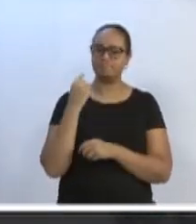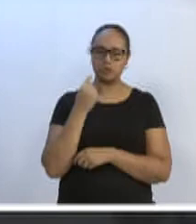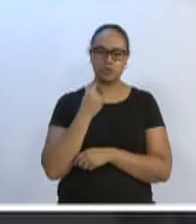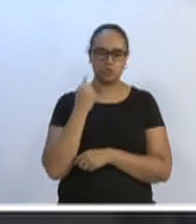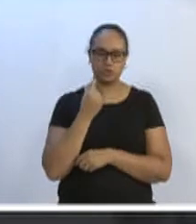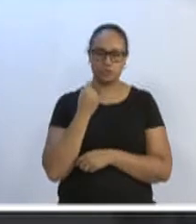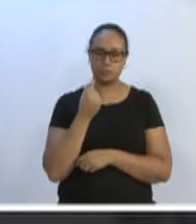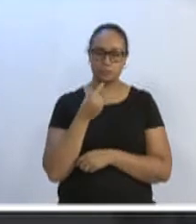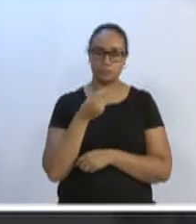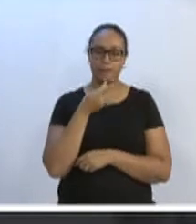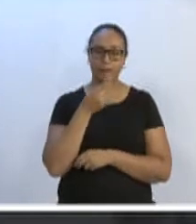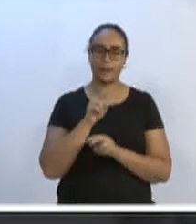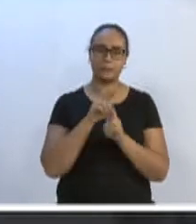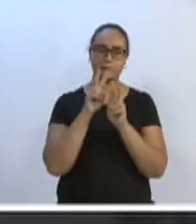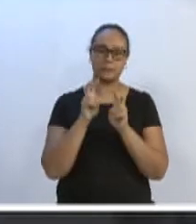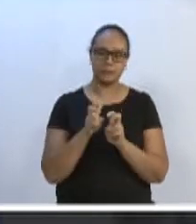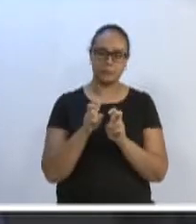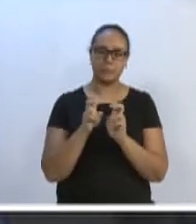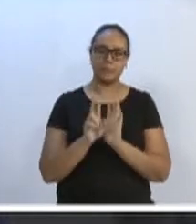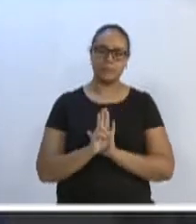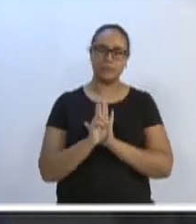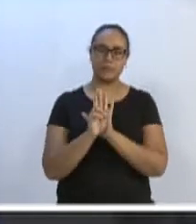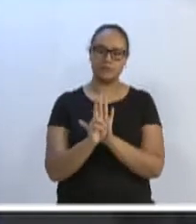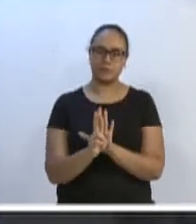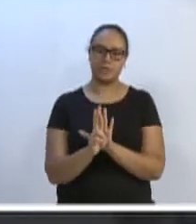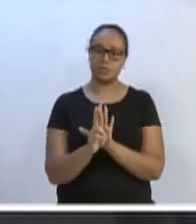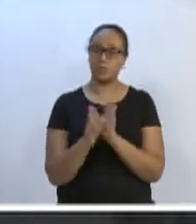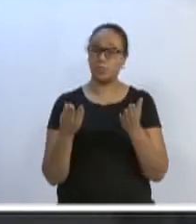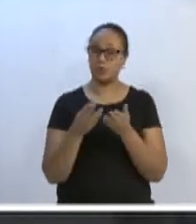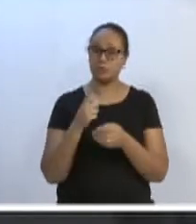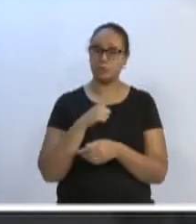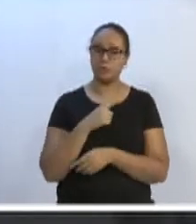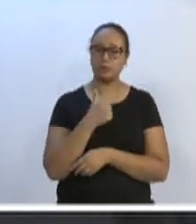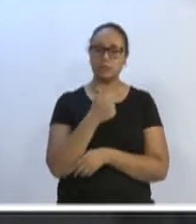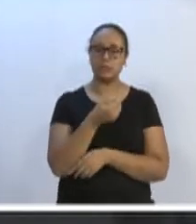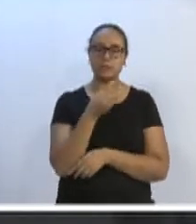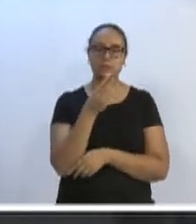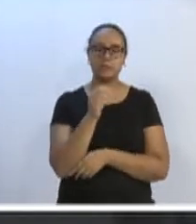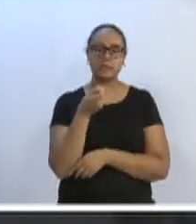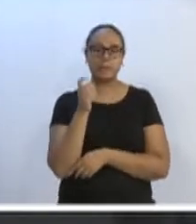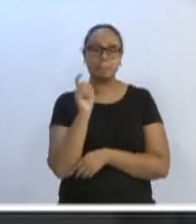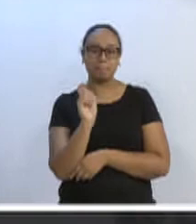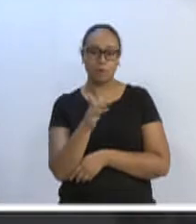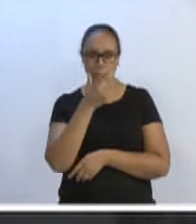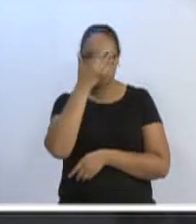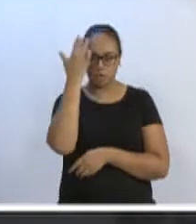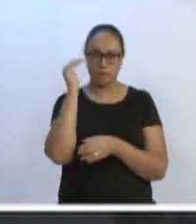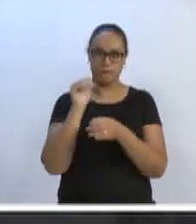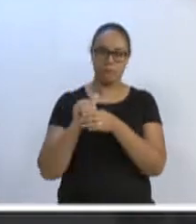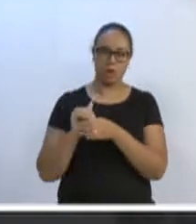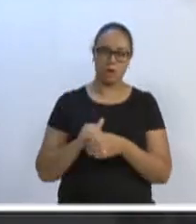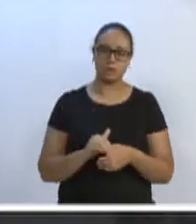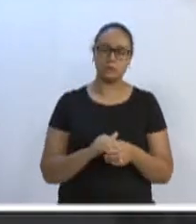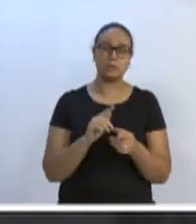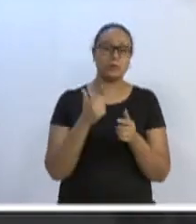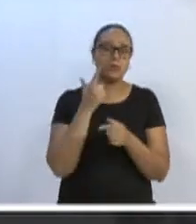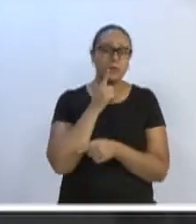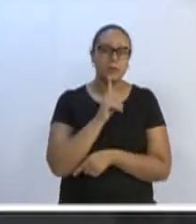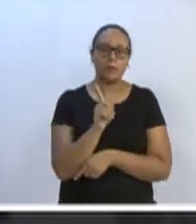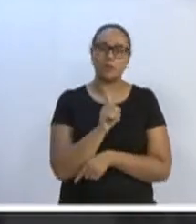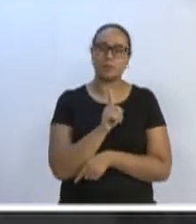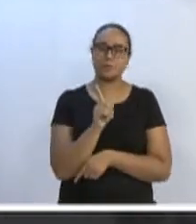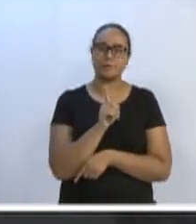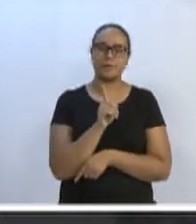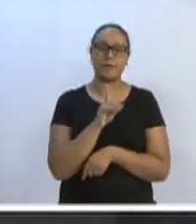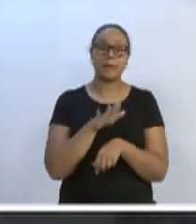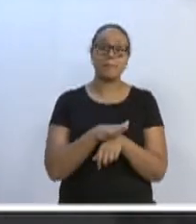Blumenau possui hoje aproximadamente 230 mil eleitores e nós não conseguimos passar com mais de